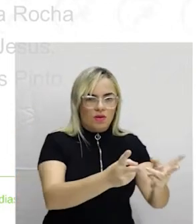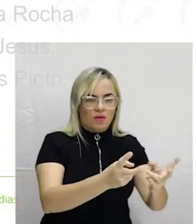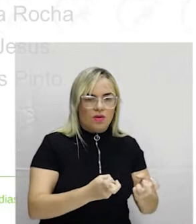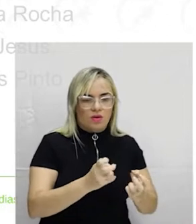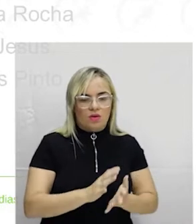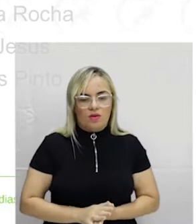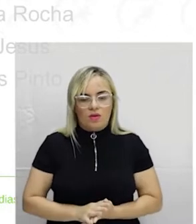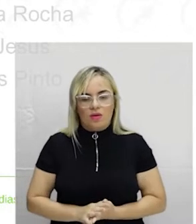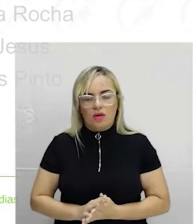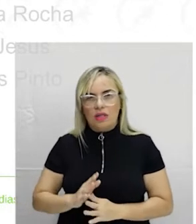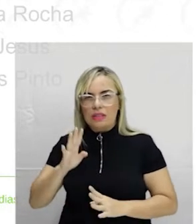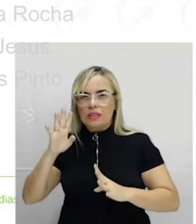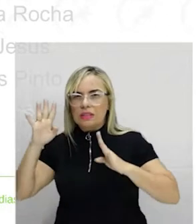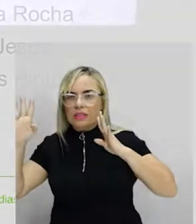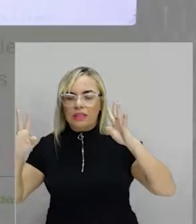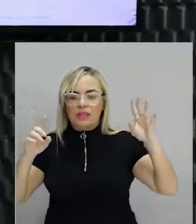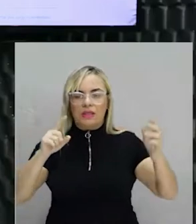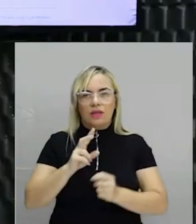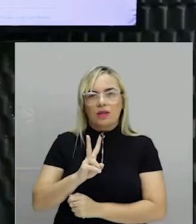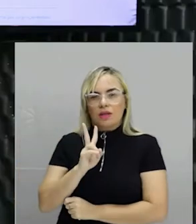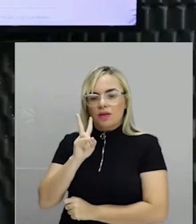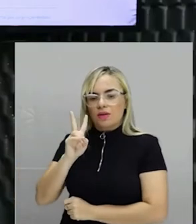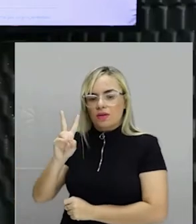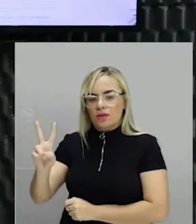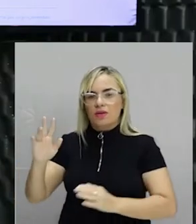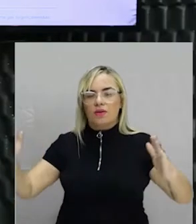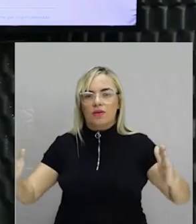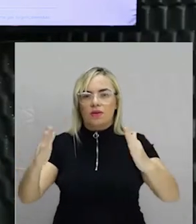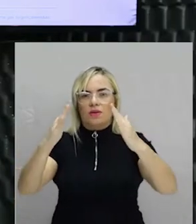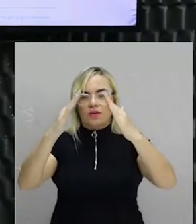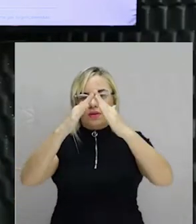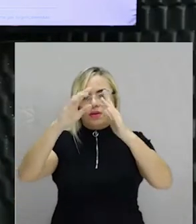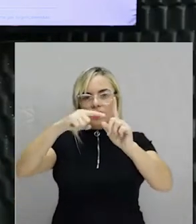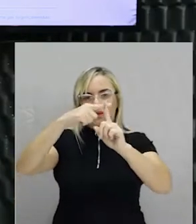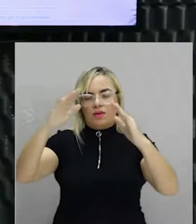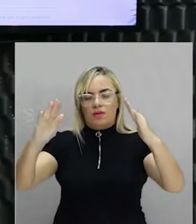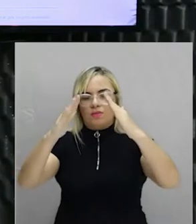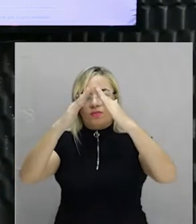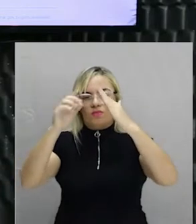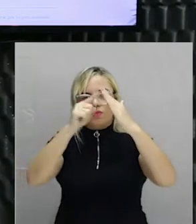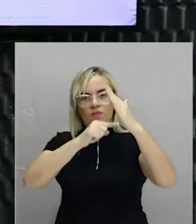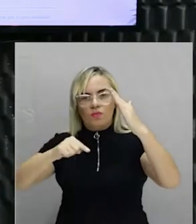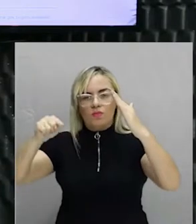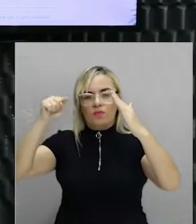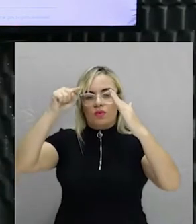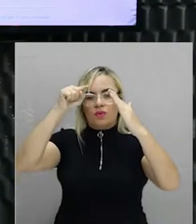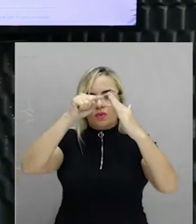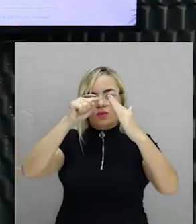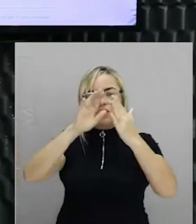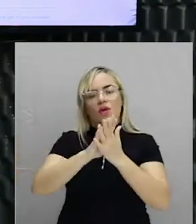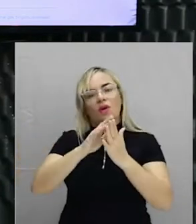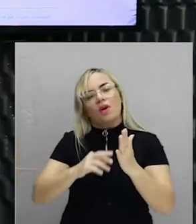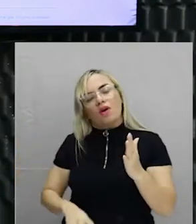ilusionista que eu falei para vocês, no teto da igreja, reproduz as mesmas